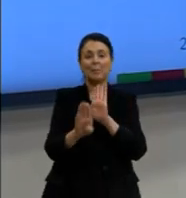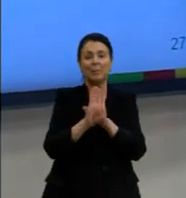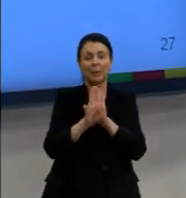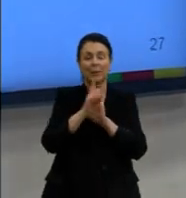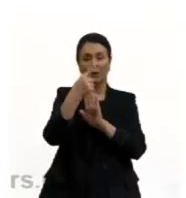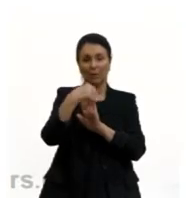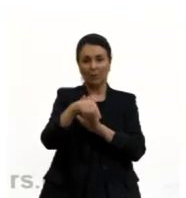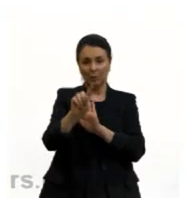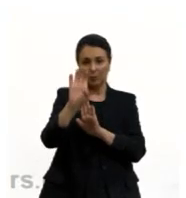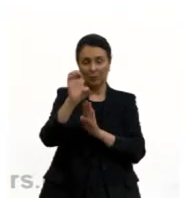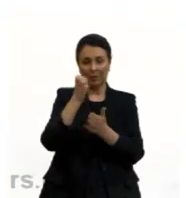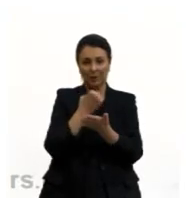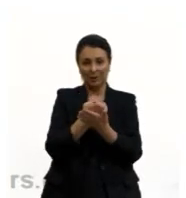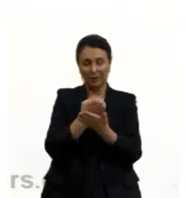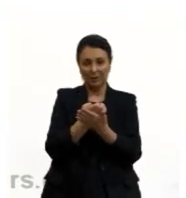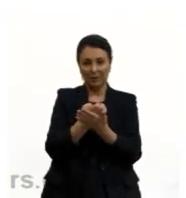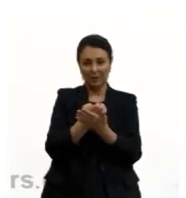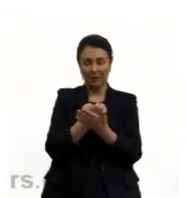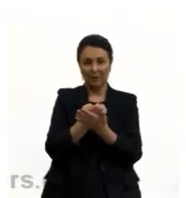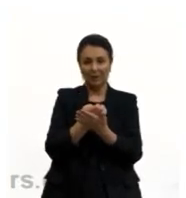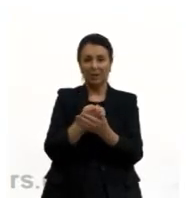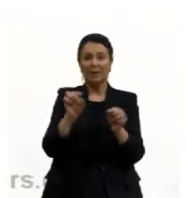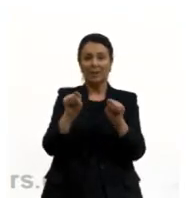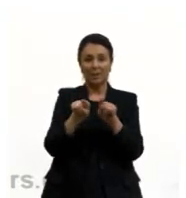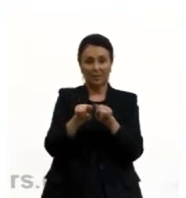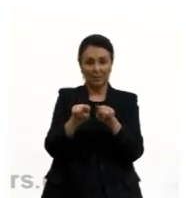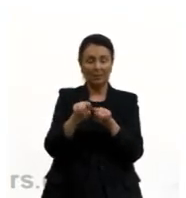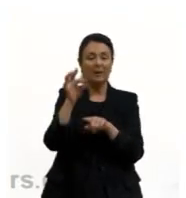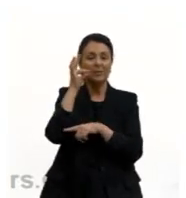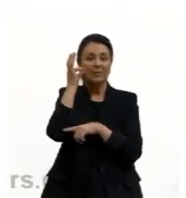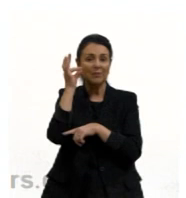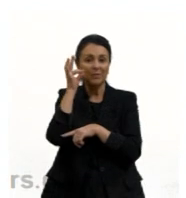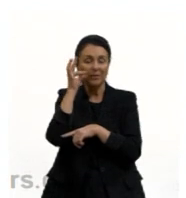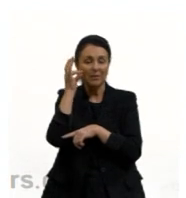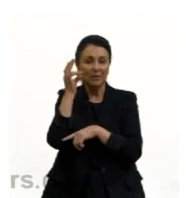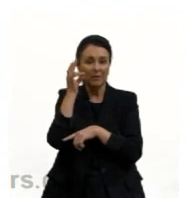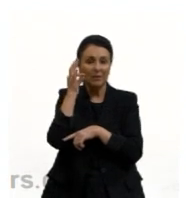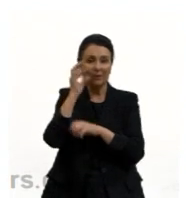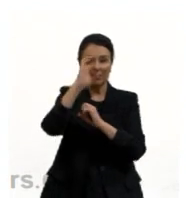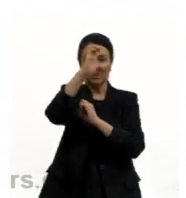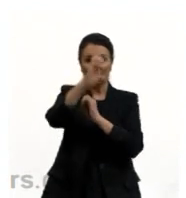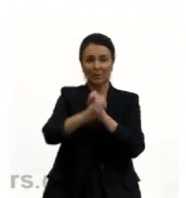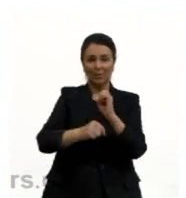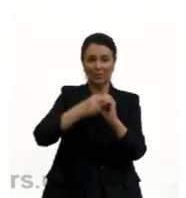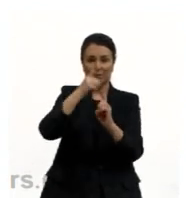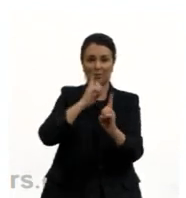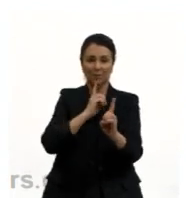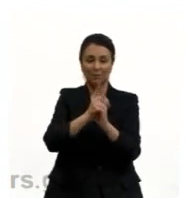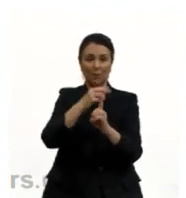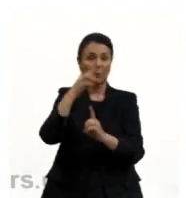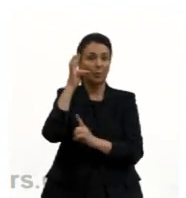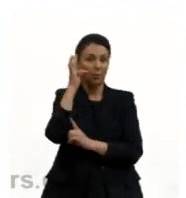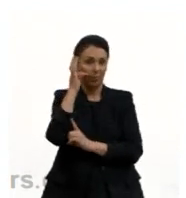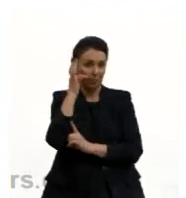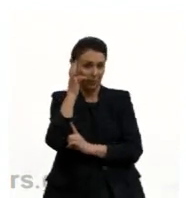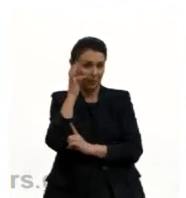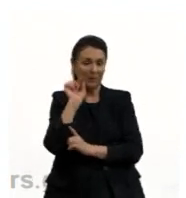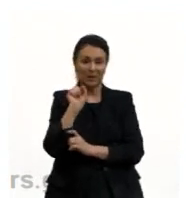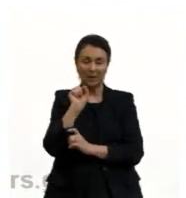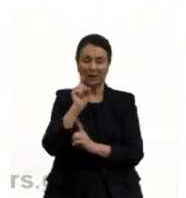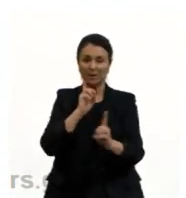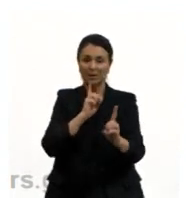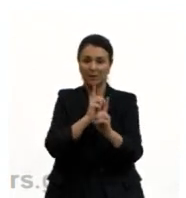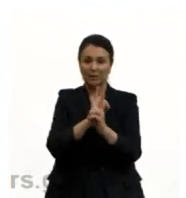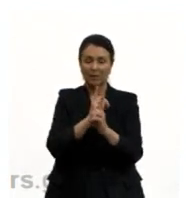Outro exercício de vestibular diz o seguinte, o elétron foi descoberto por Thomson, novamente, cai muito sobre